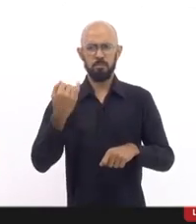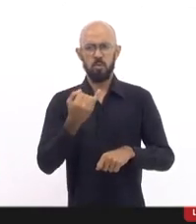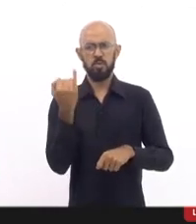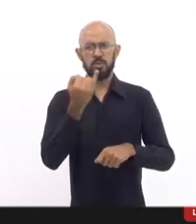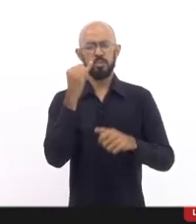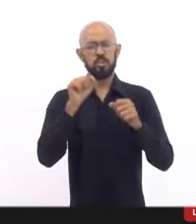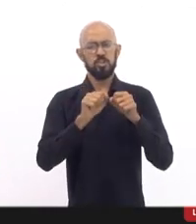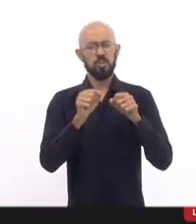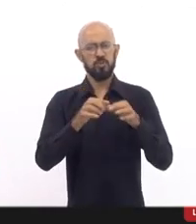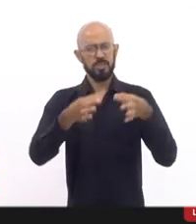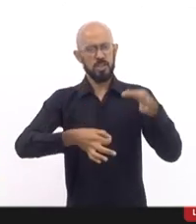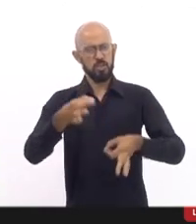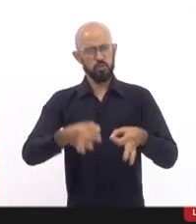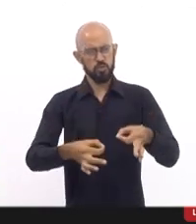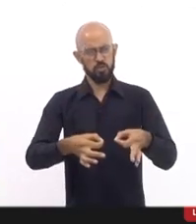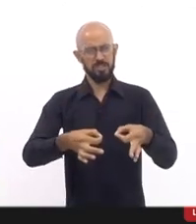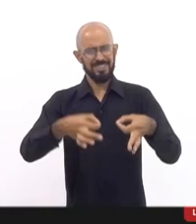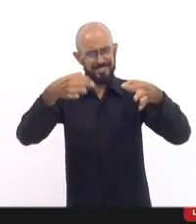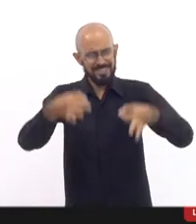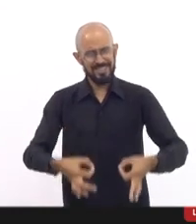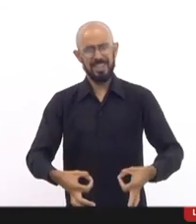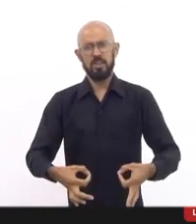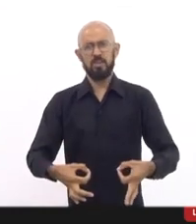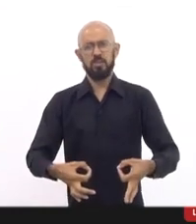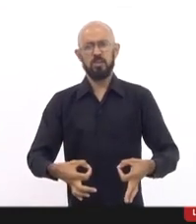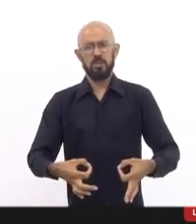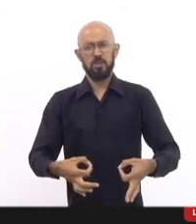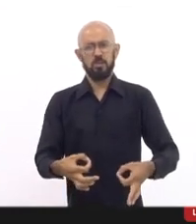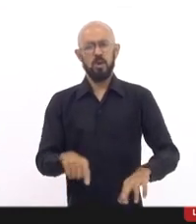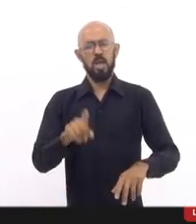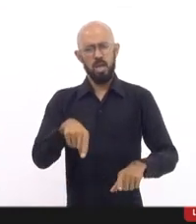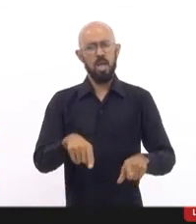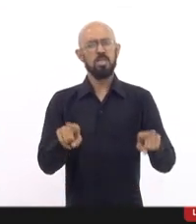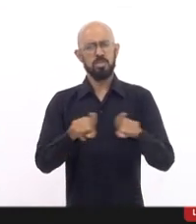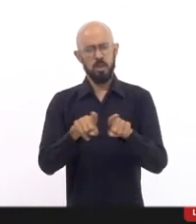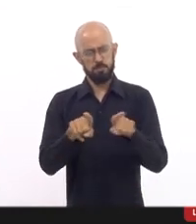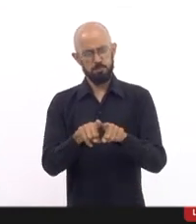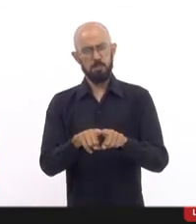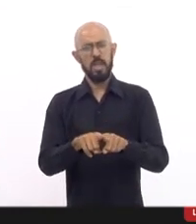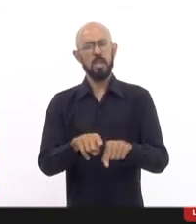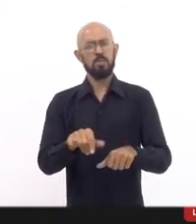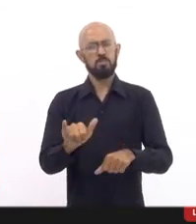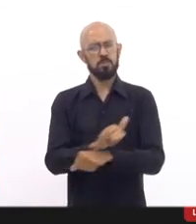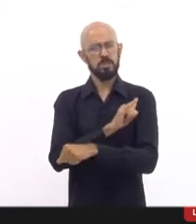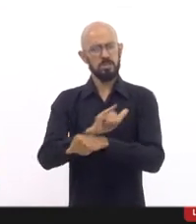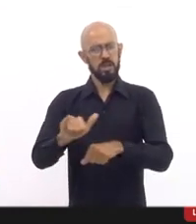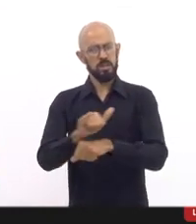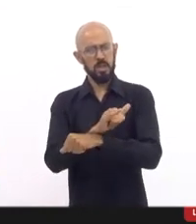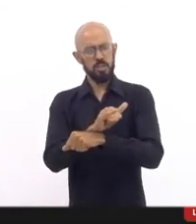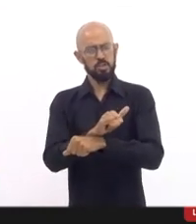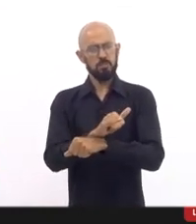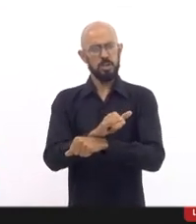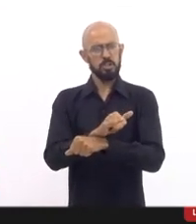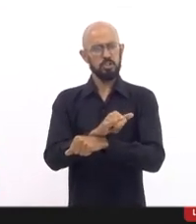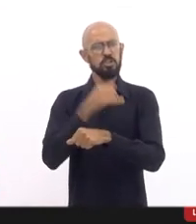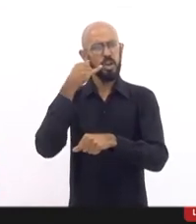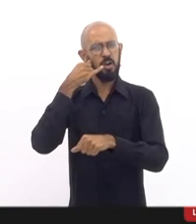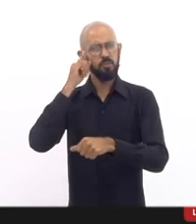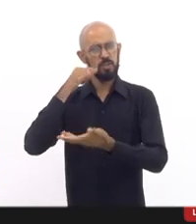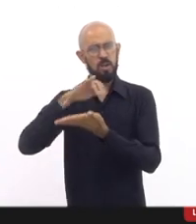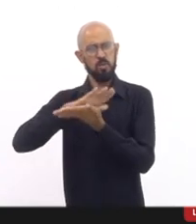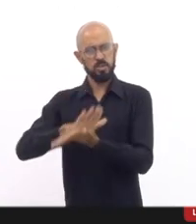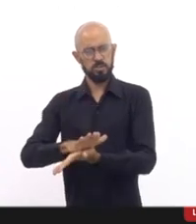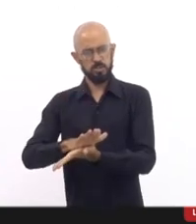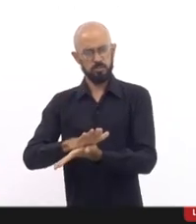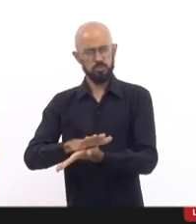Prestar justiça na adequada medida é também uma forma de expressar o antirracismo da instituição. Então, isso é